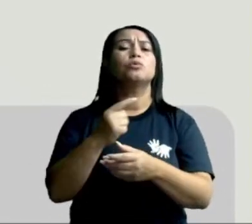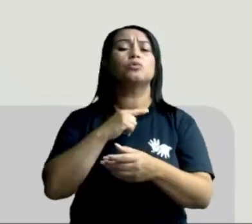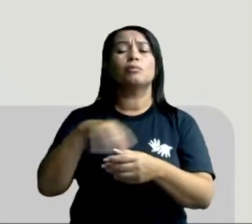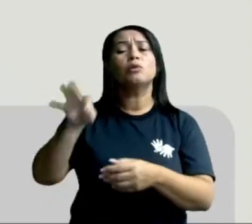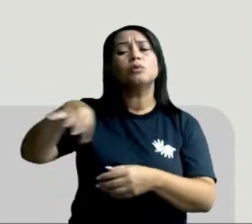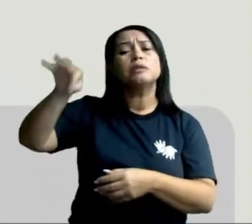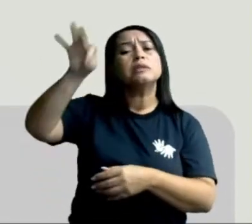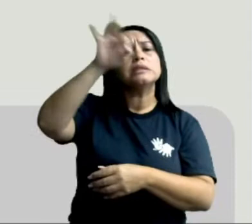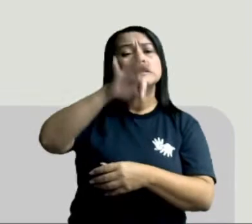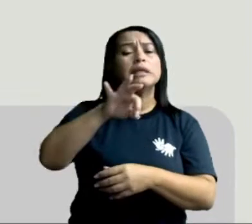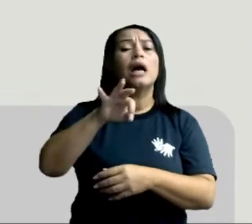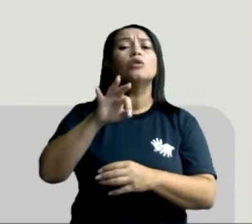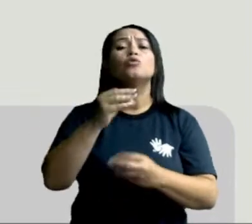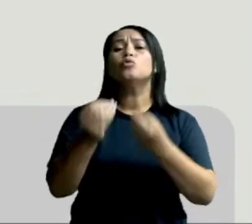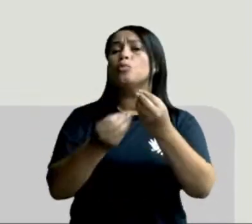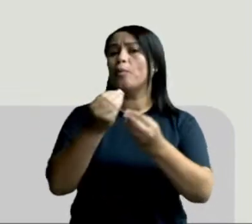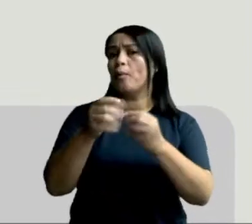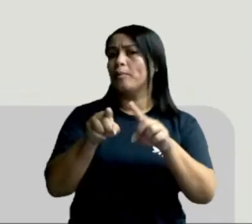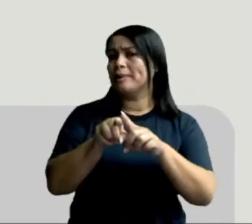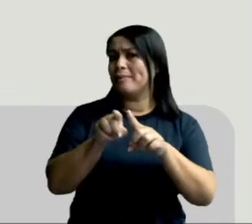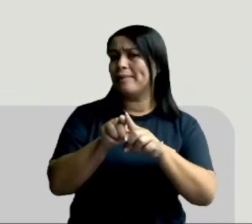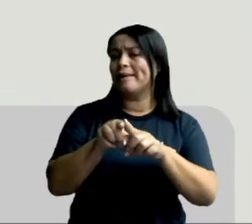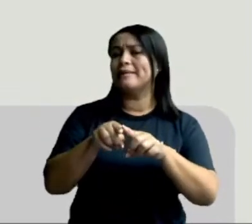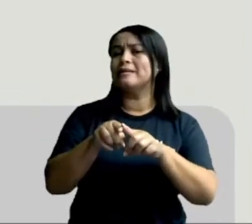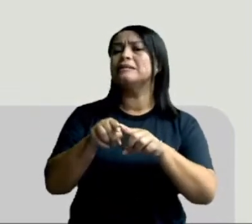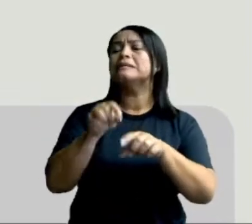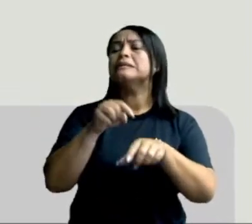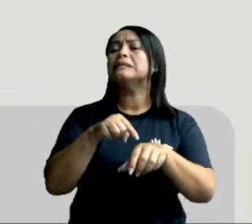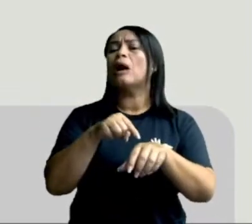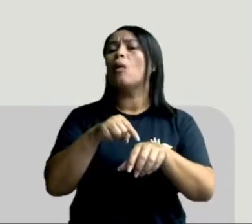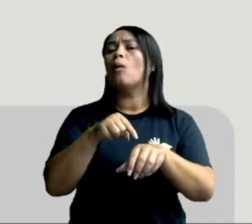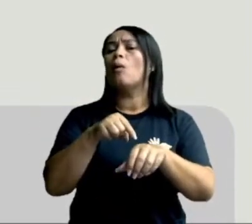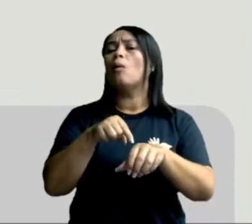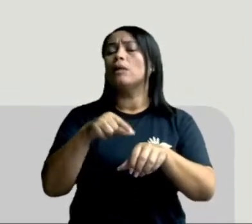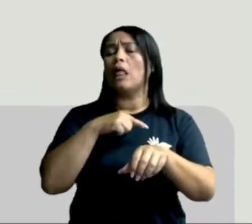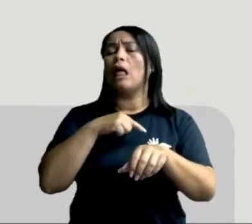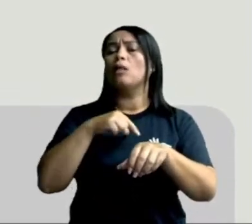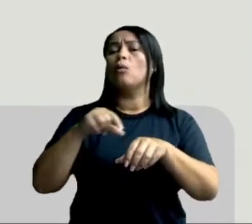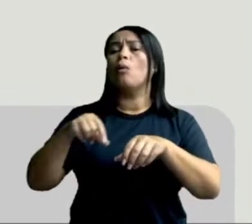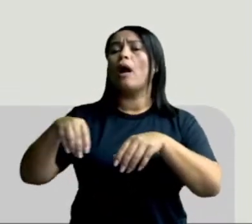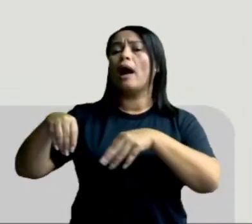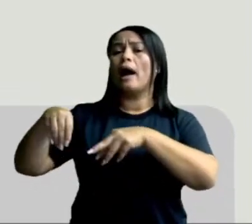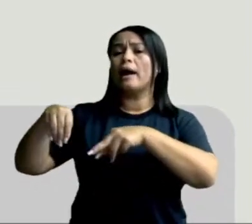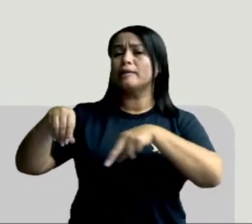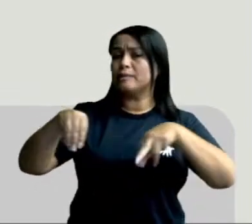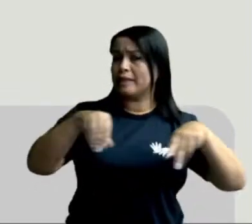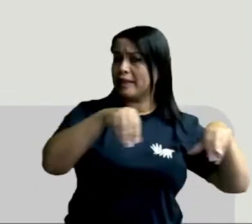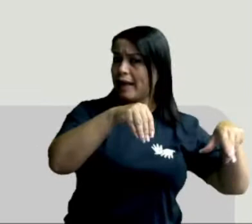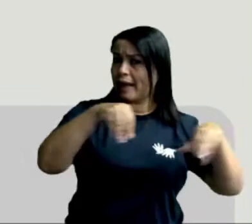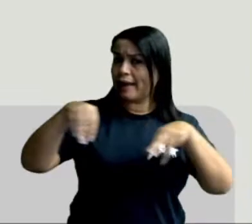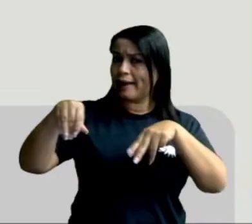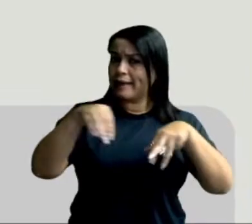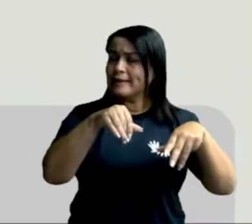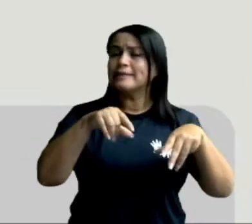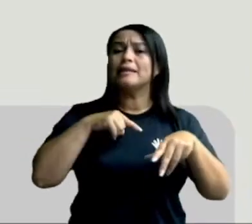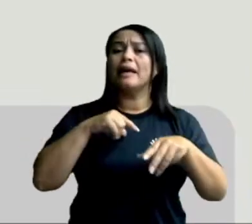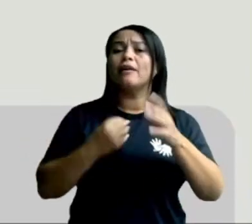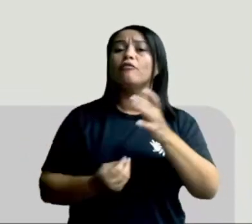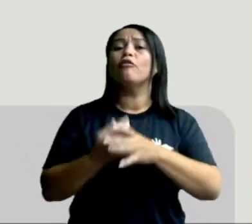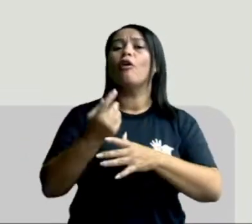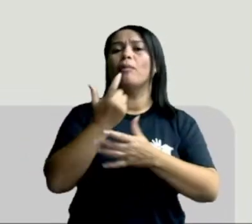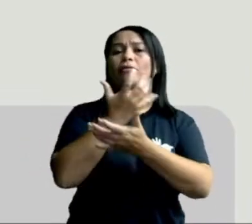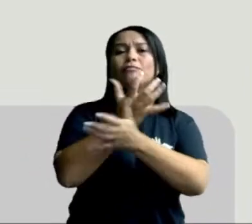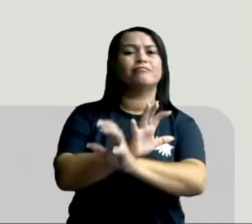insetos, são formados, são preenchidos por minerais que formam esse fóssil.